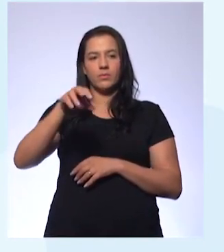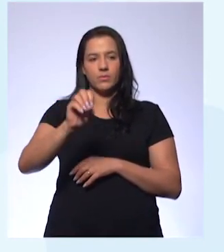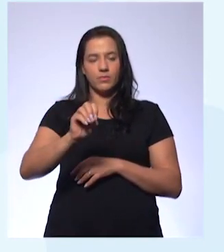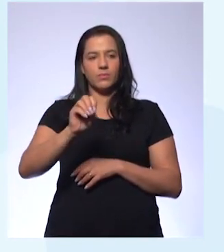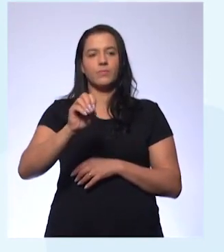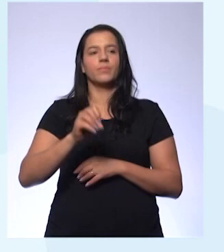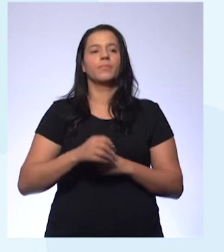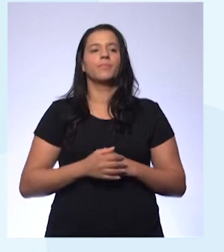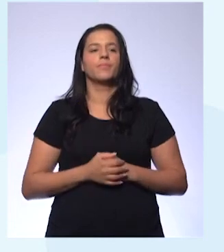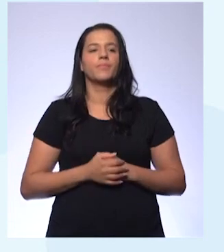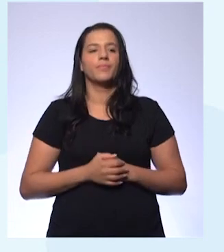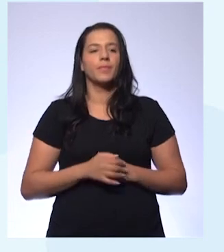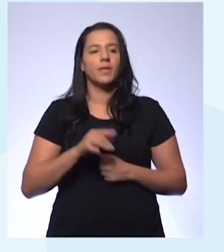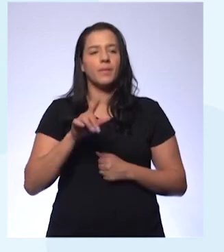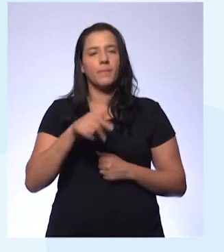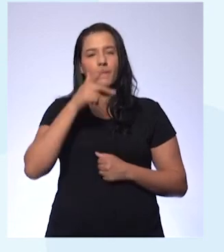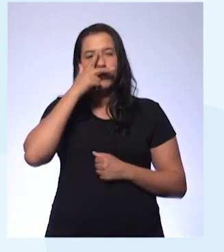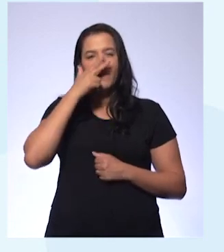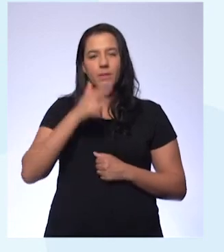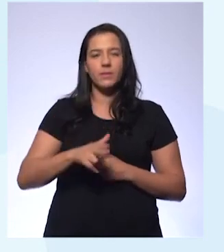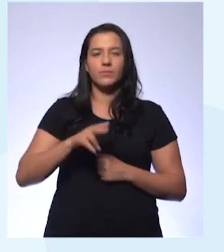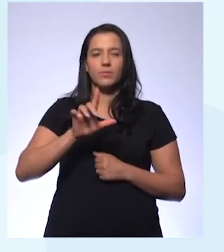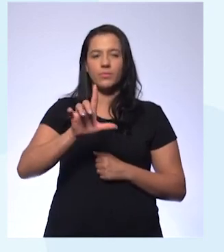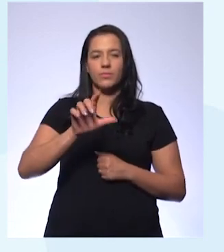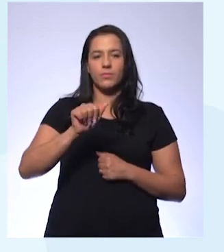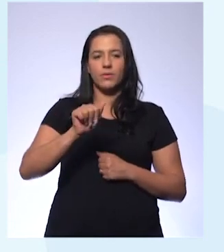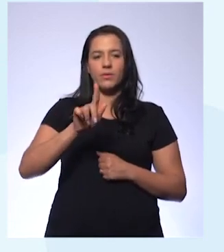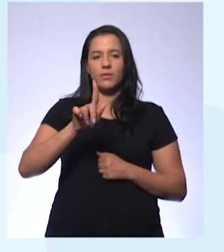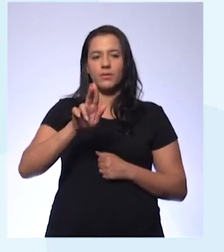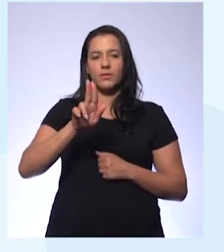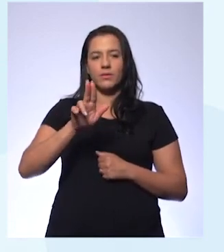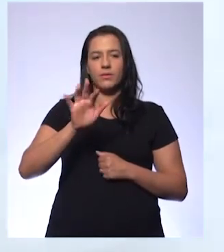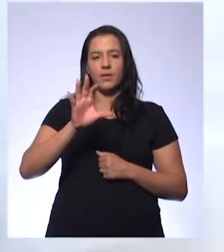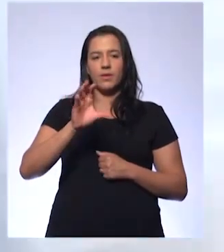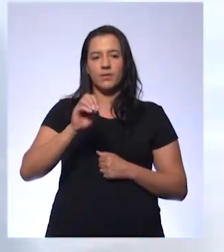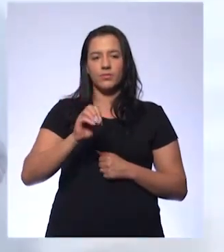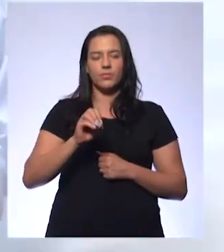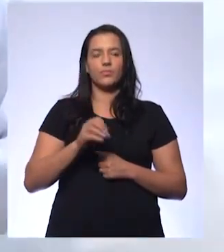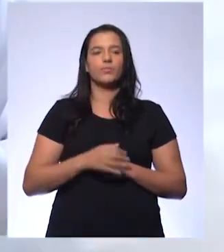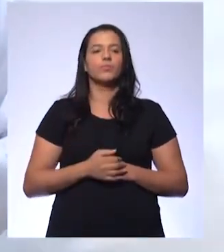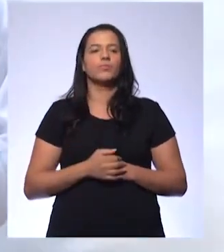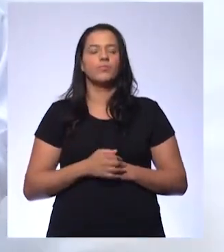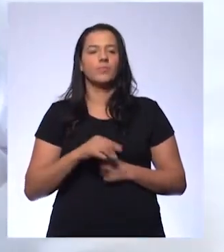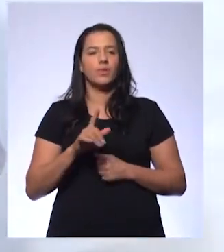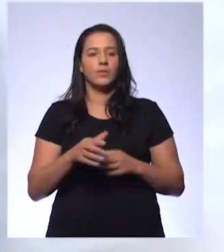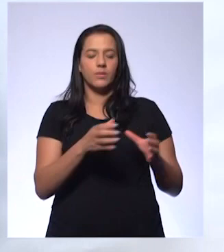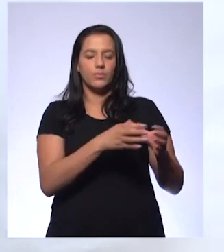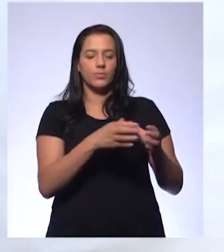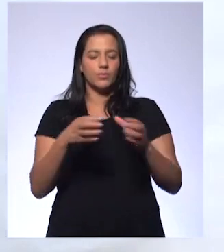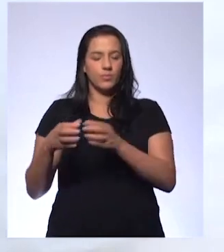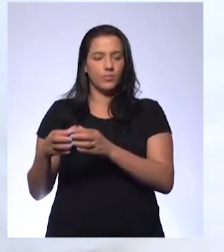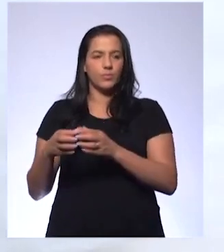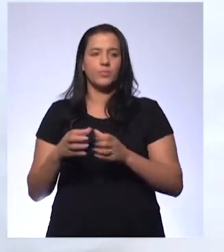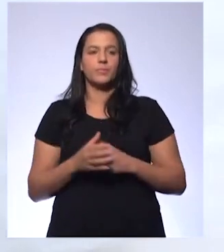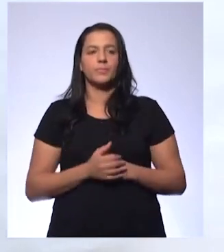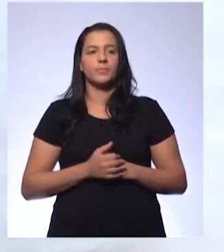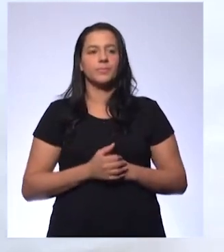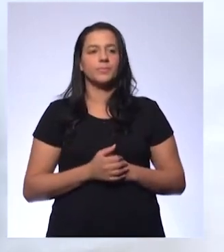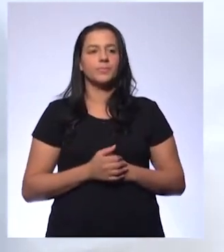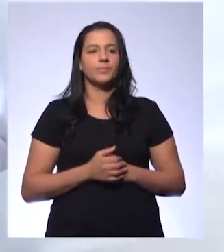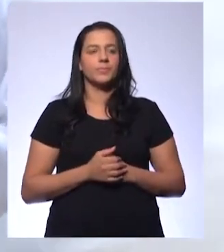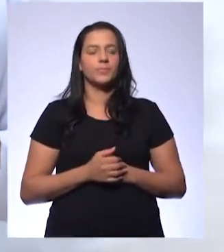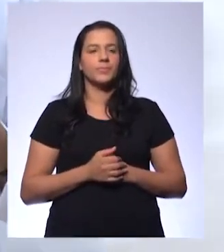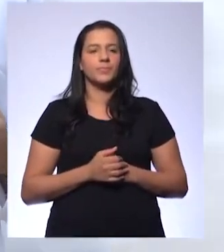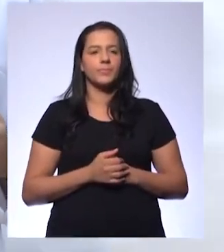sauro é lagarto, tá bom? Então, são esses dois grandes grupos de dinossauro que você vai ter aí. Pois bem,